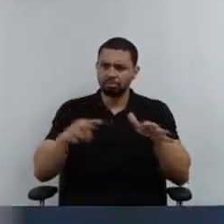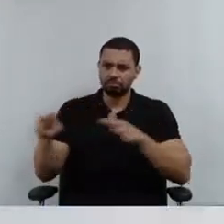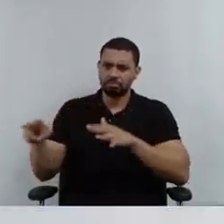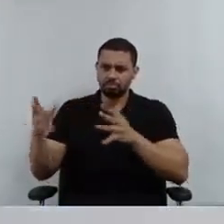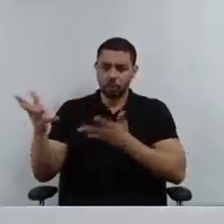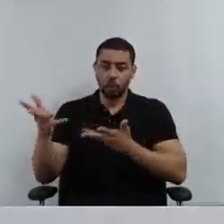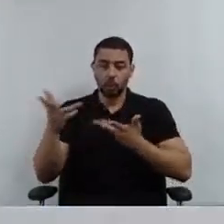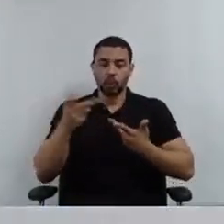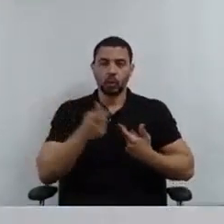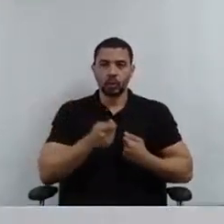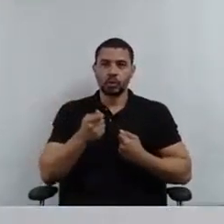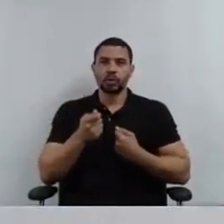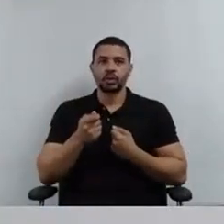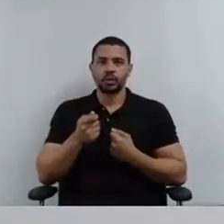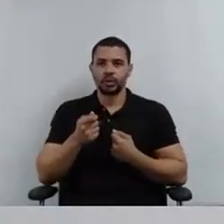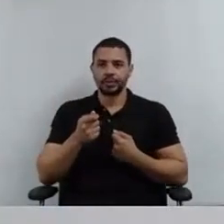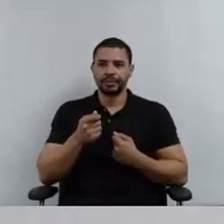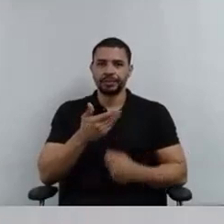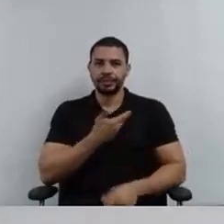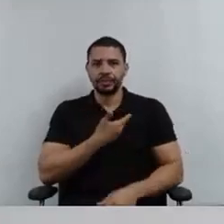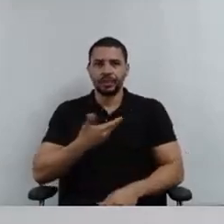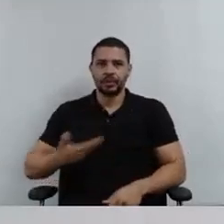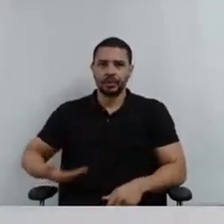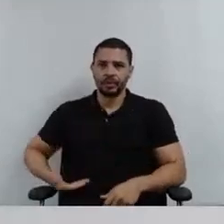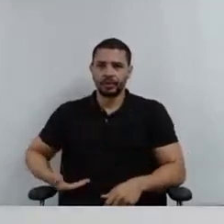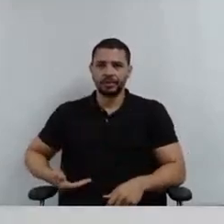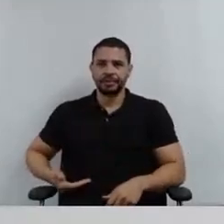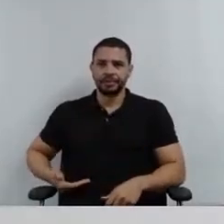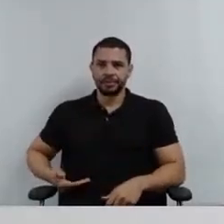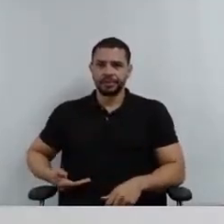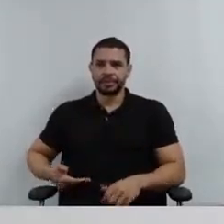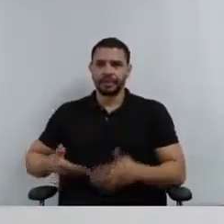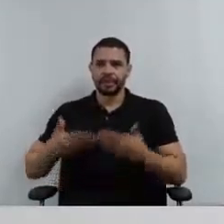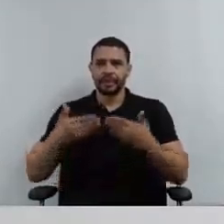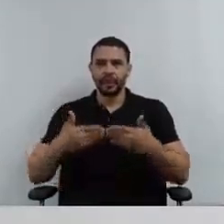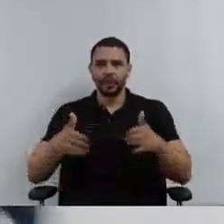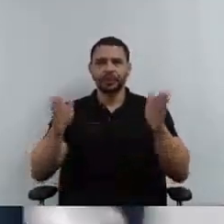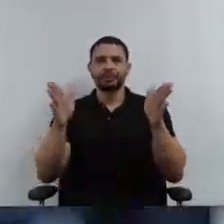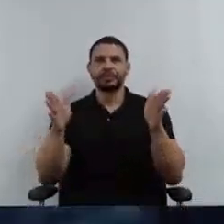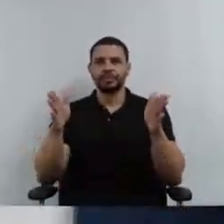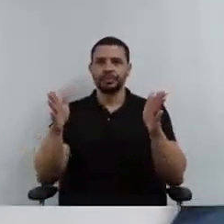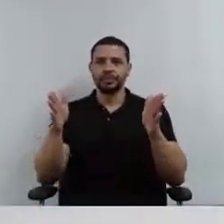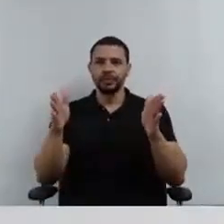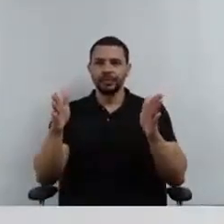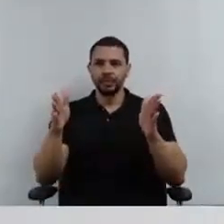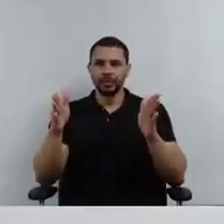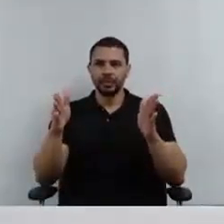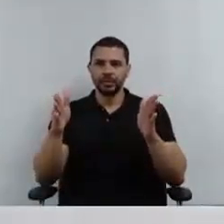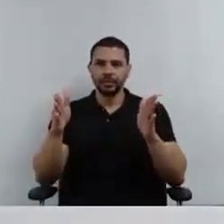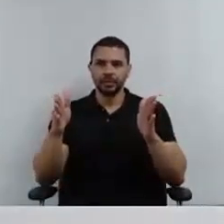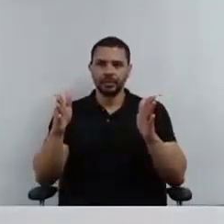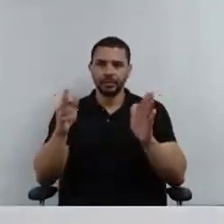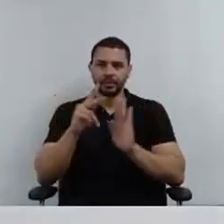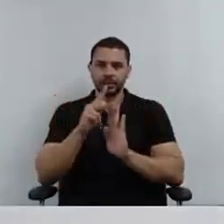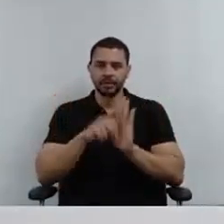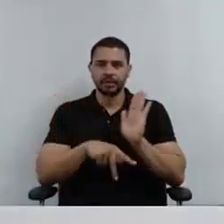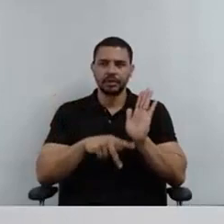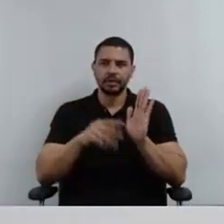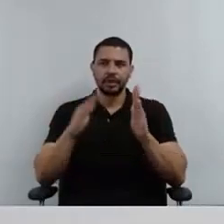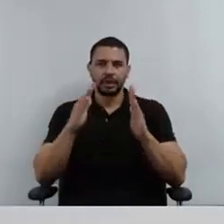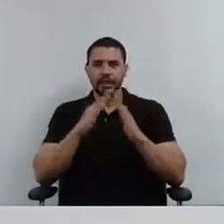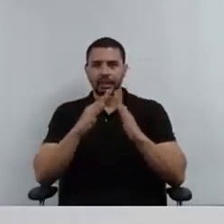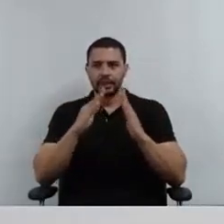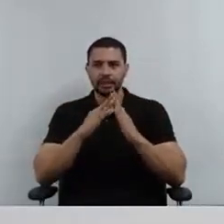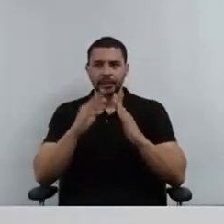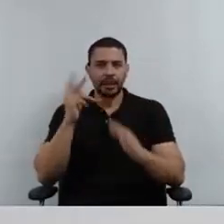do governador, o lançamento do programa, na verdade, mais uma etapa do programa Casa Paulista,